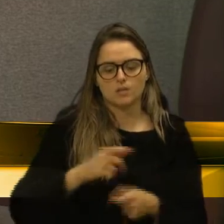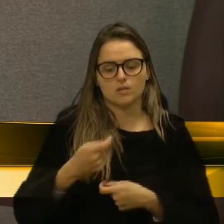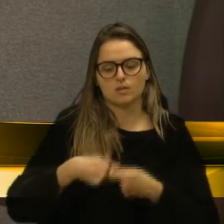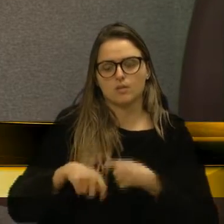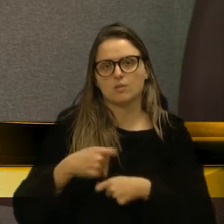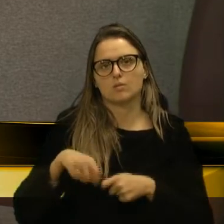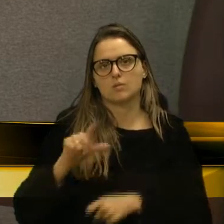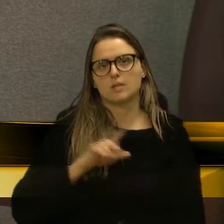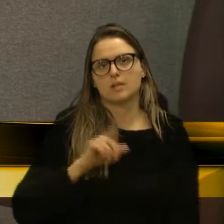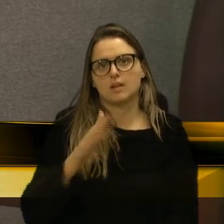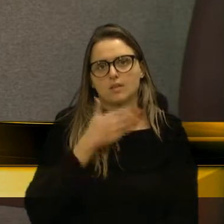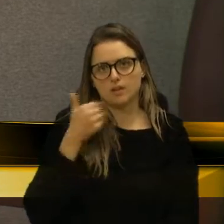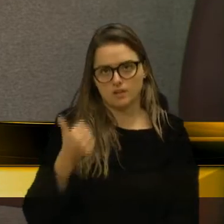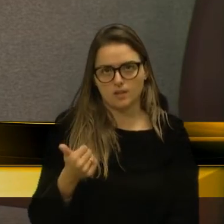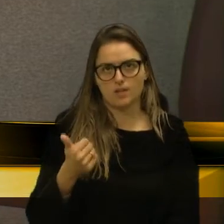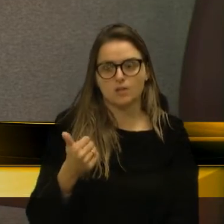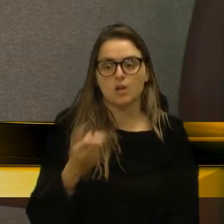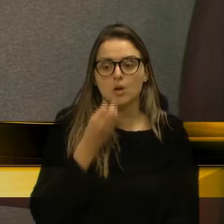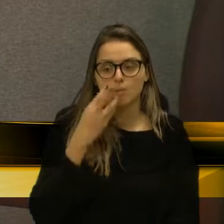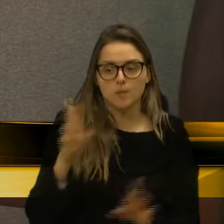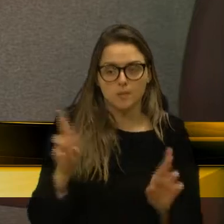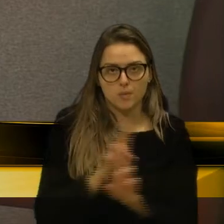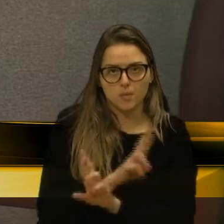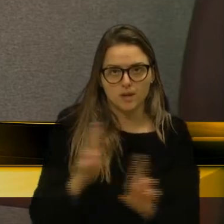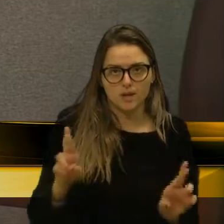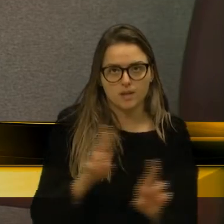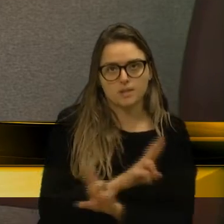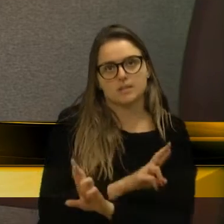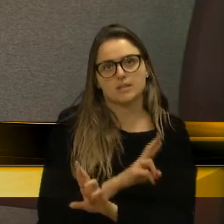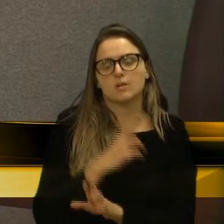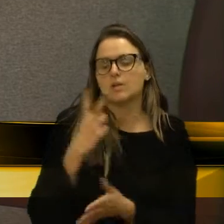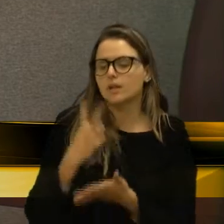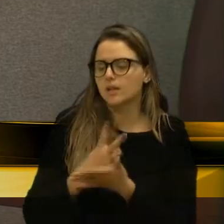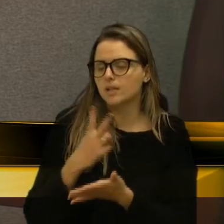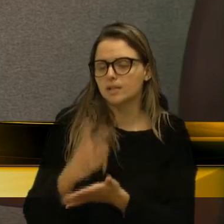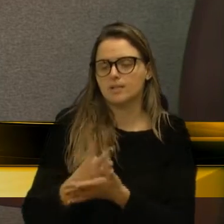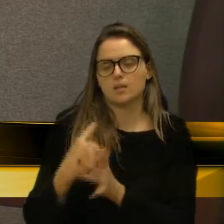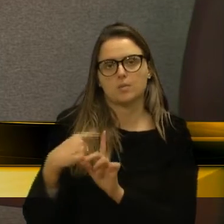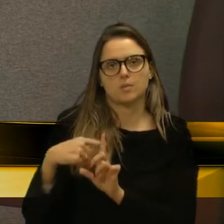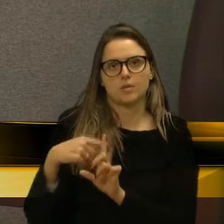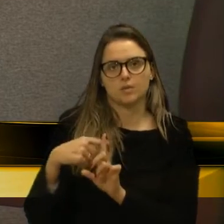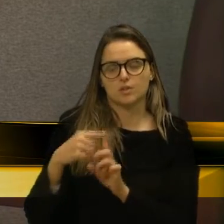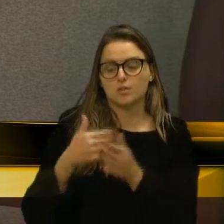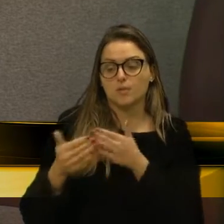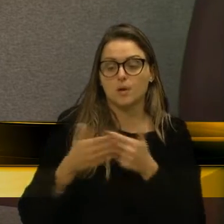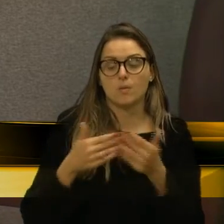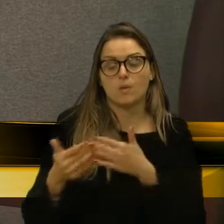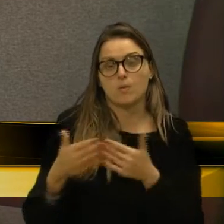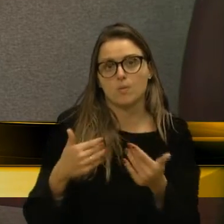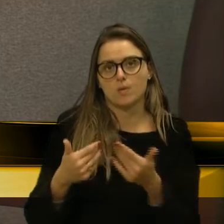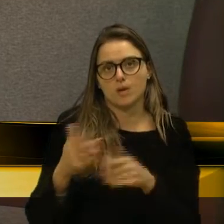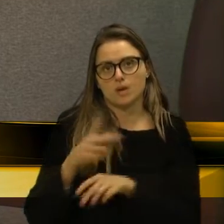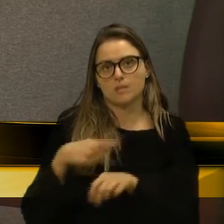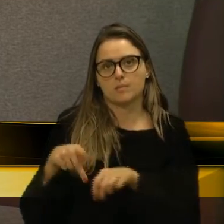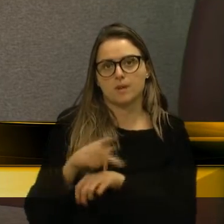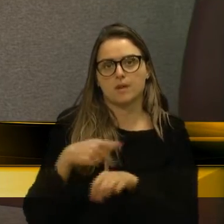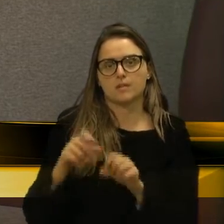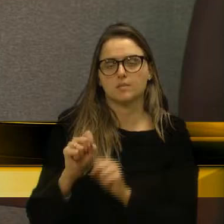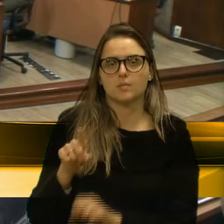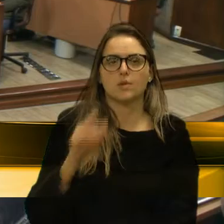isso. Boas relações sempre é positivo para qualquer nação. Isso é a parte, vereador Felipe.